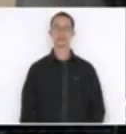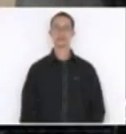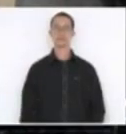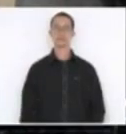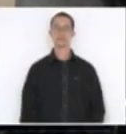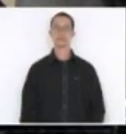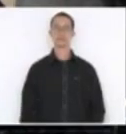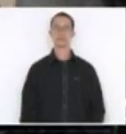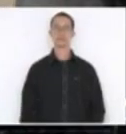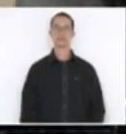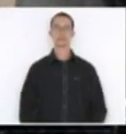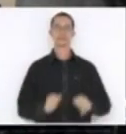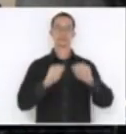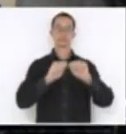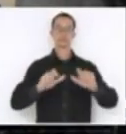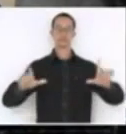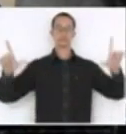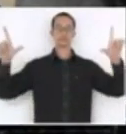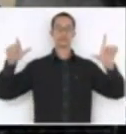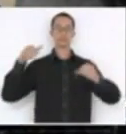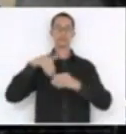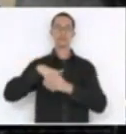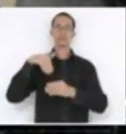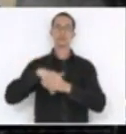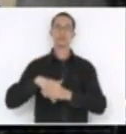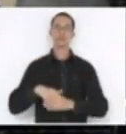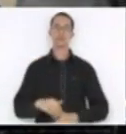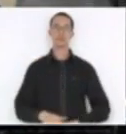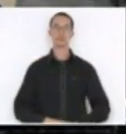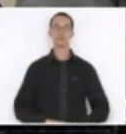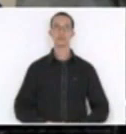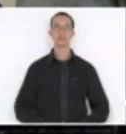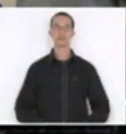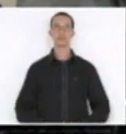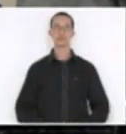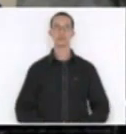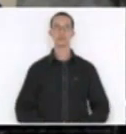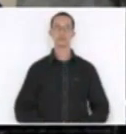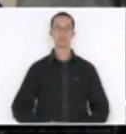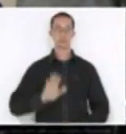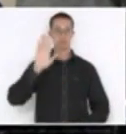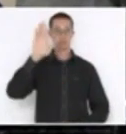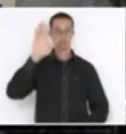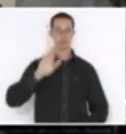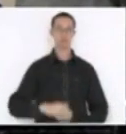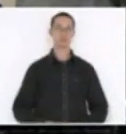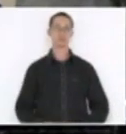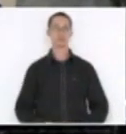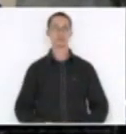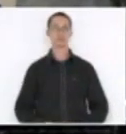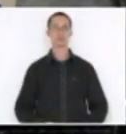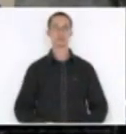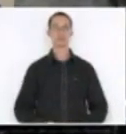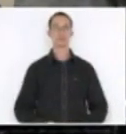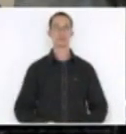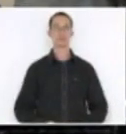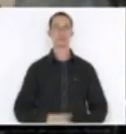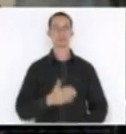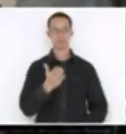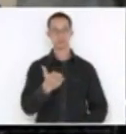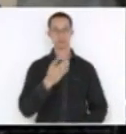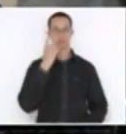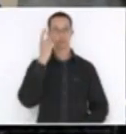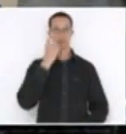Vamos abrir o painel para votar. Presidente, durante a votação posso só fazer apenas um... Para encaminhamento ou pela ordem,